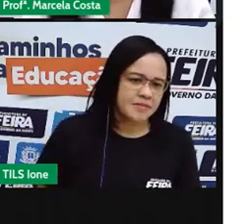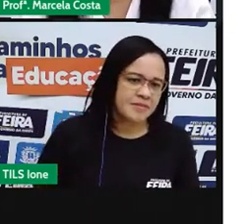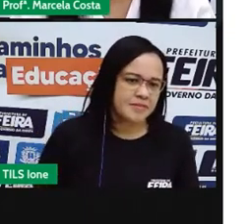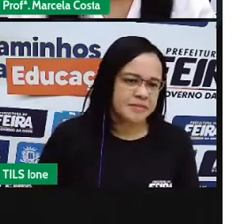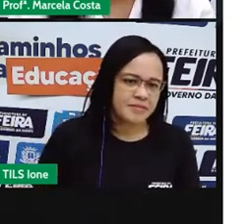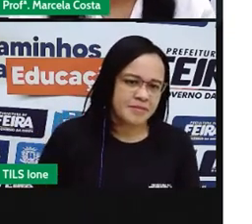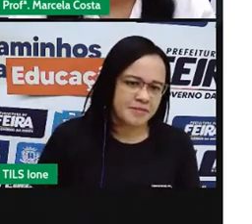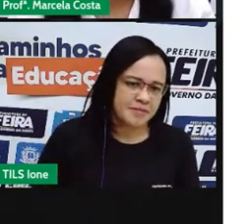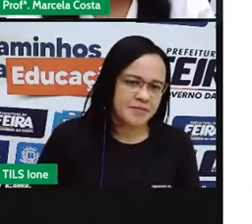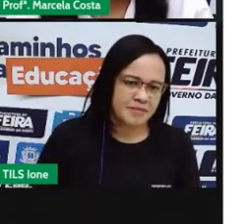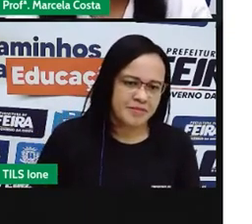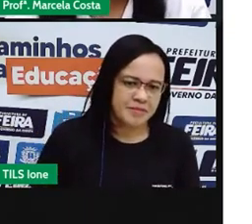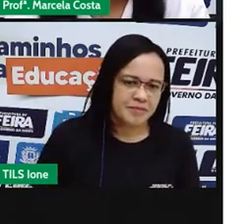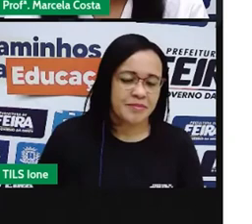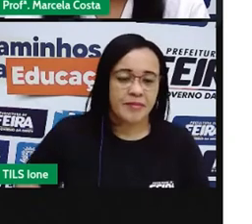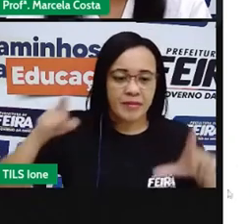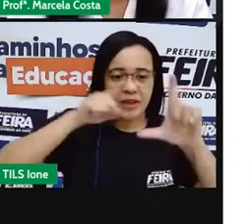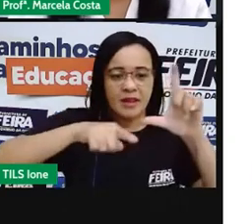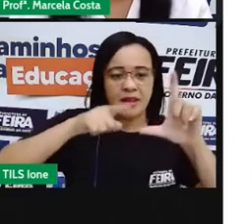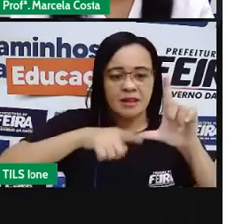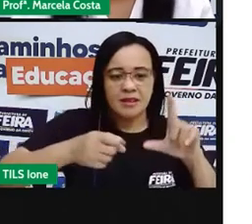Vamos contar com o que aconteceu a